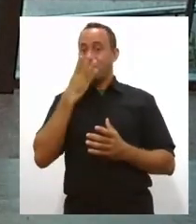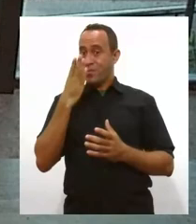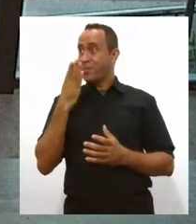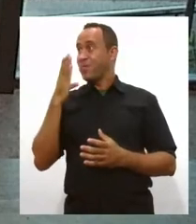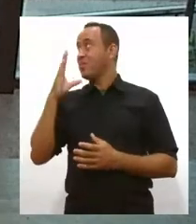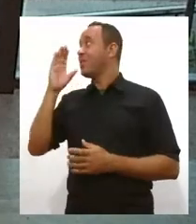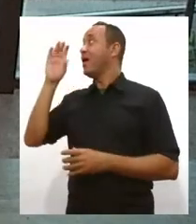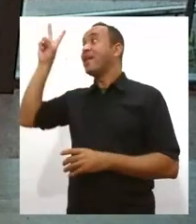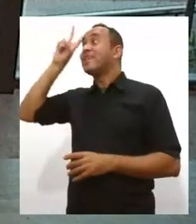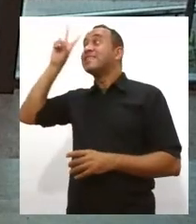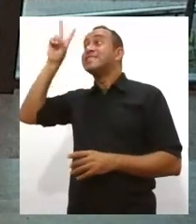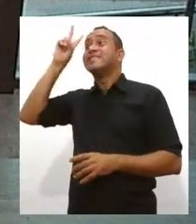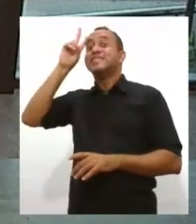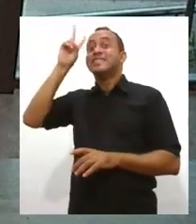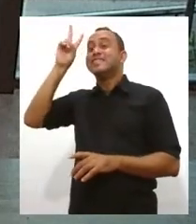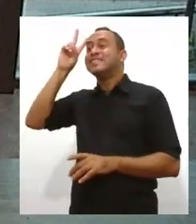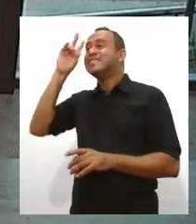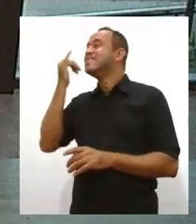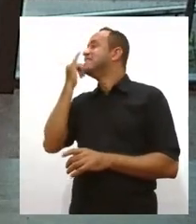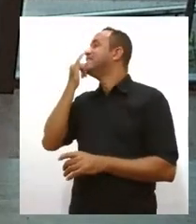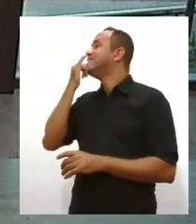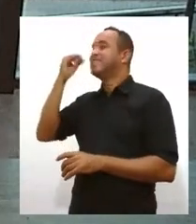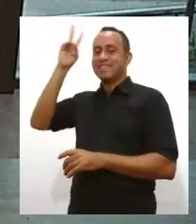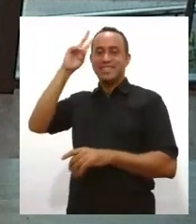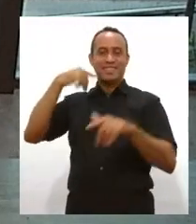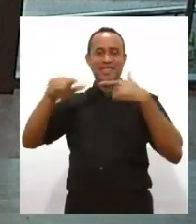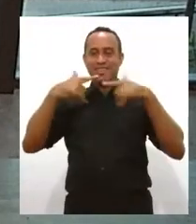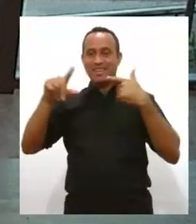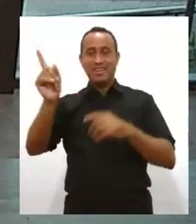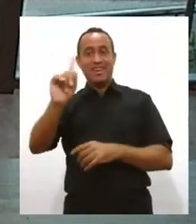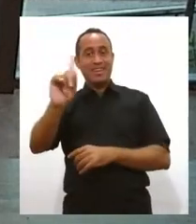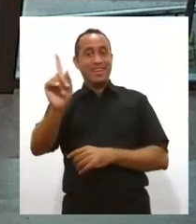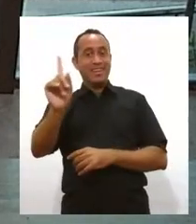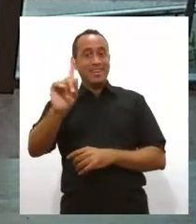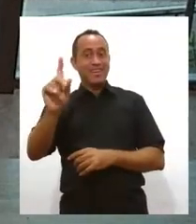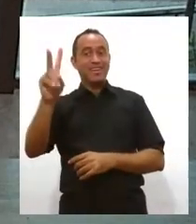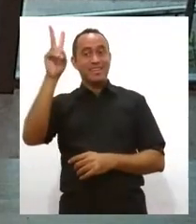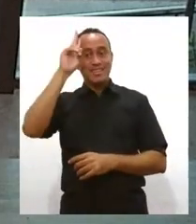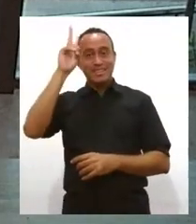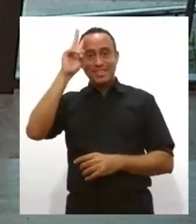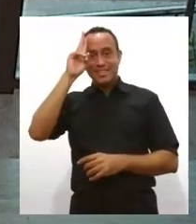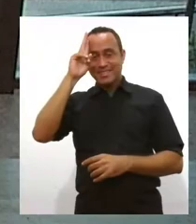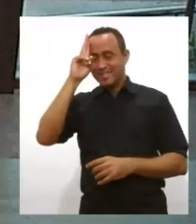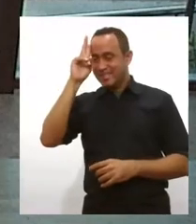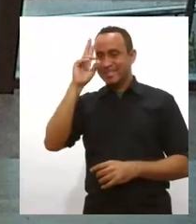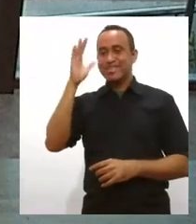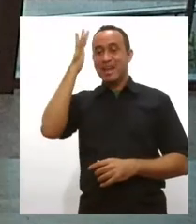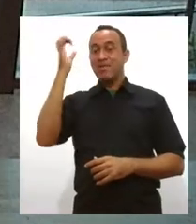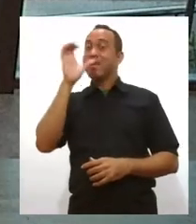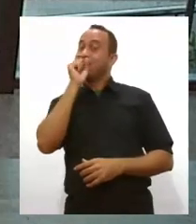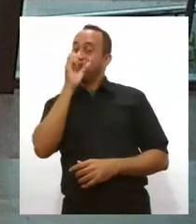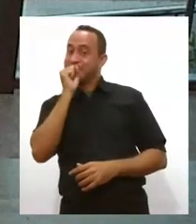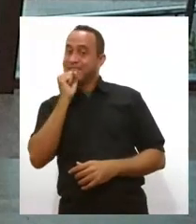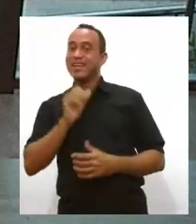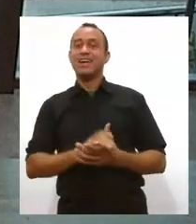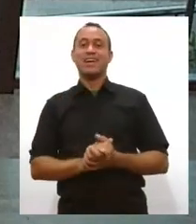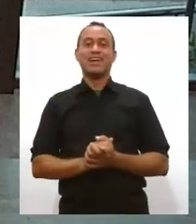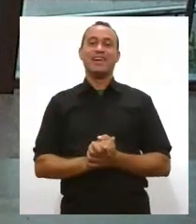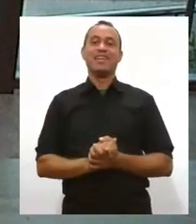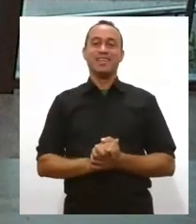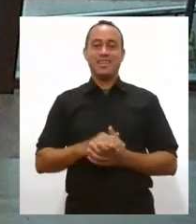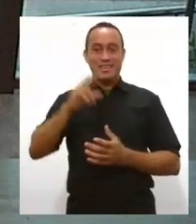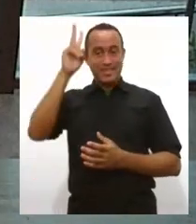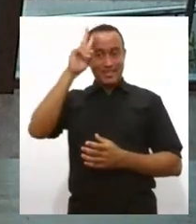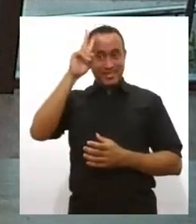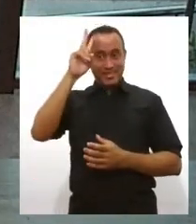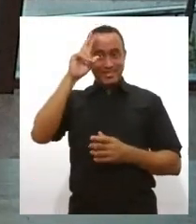até segunda. Eu quero trabalhar amanhã. Eu não vou sair de casa mas é sexta-feira, Silvia. certo. Bom, então